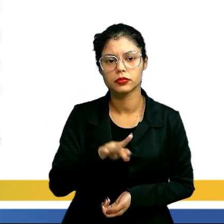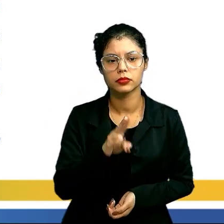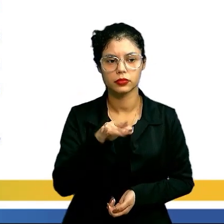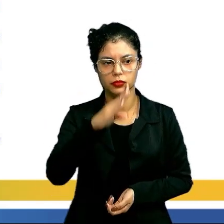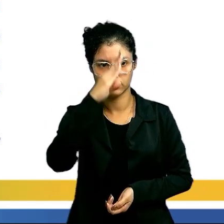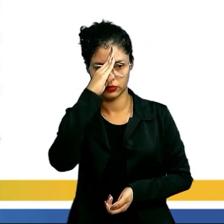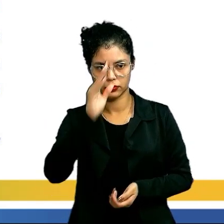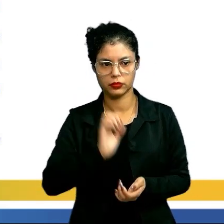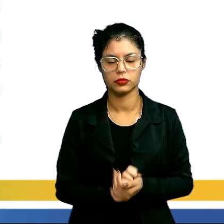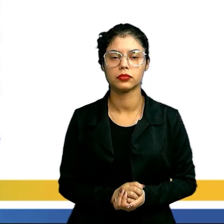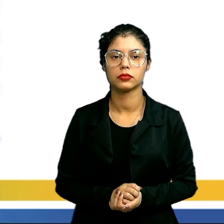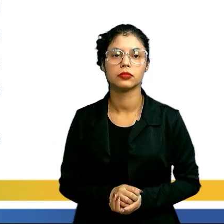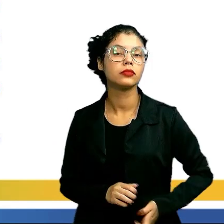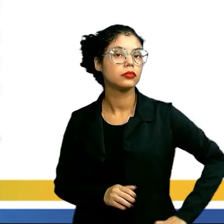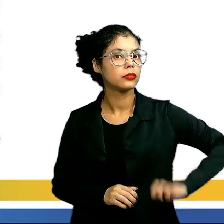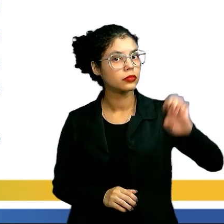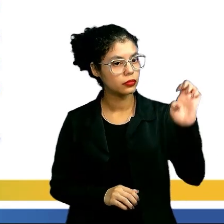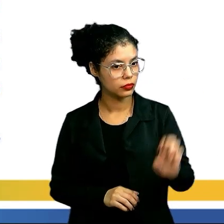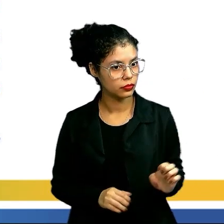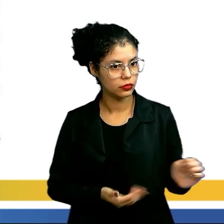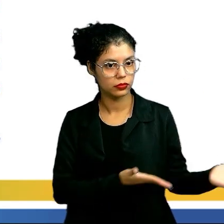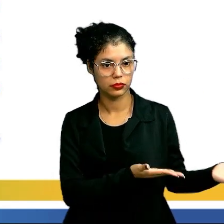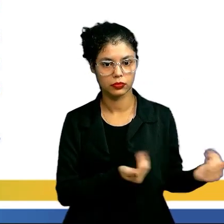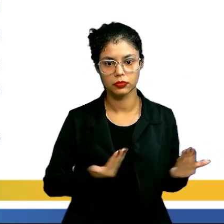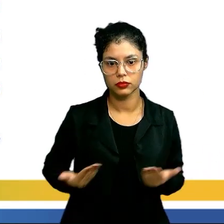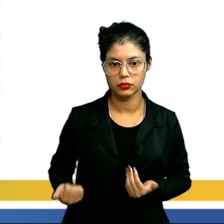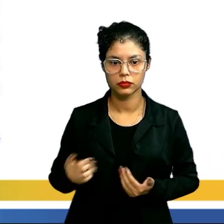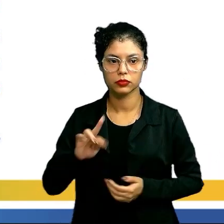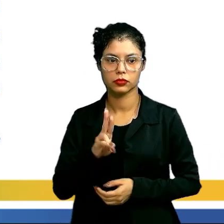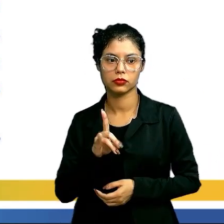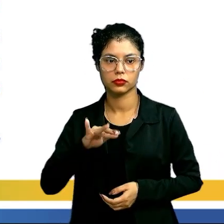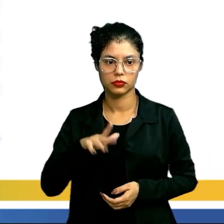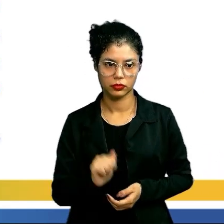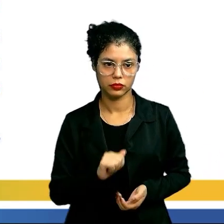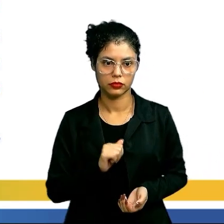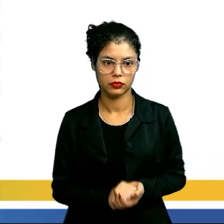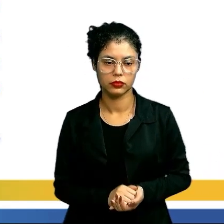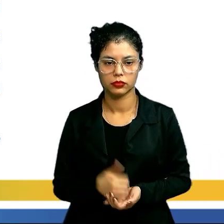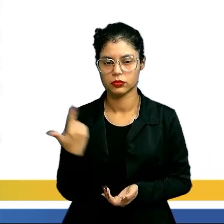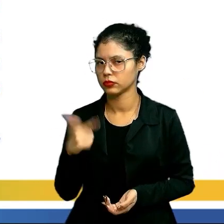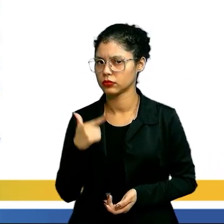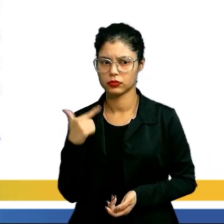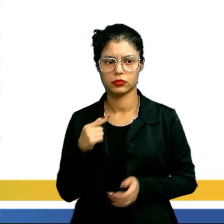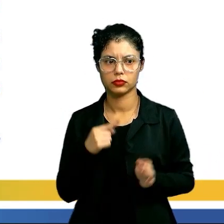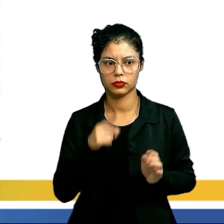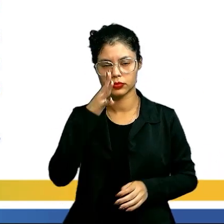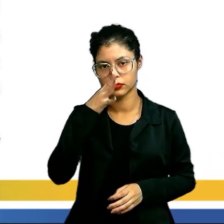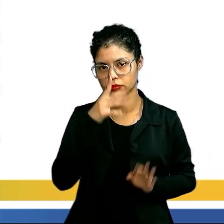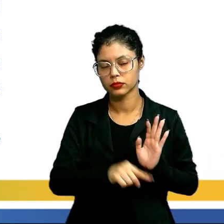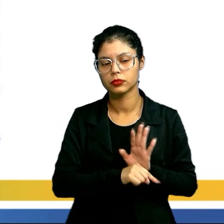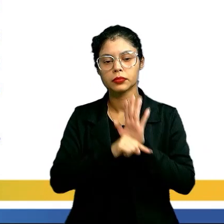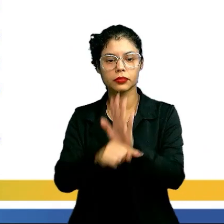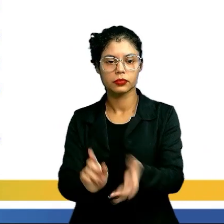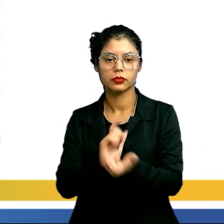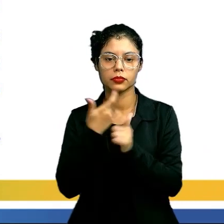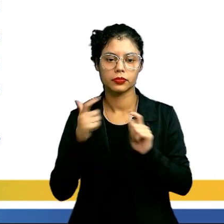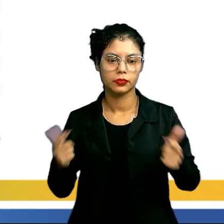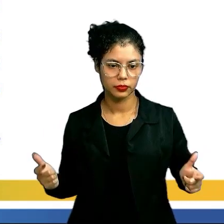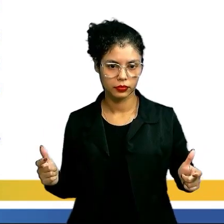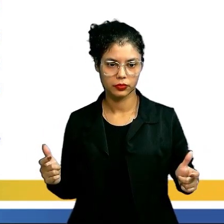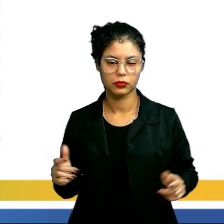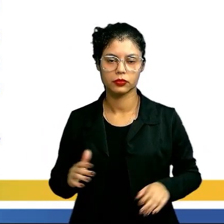pequena parcela de militantes de esquerda, de jovens radicais, entre aspas, que não